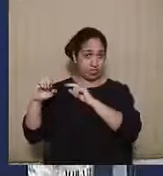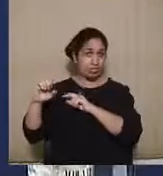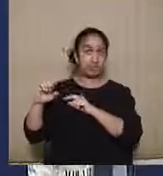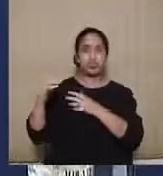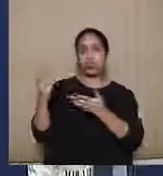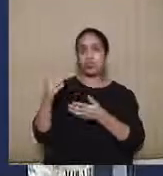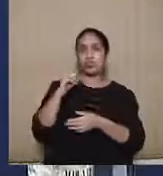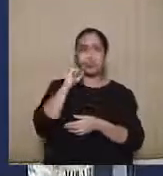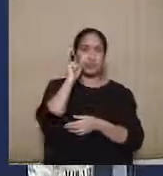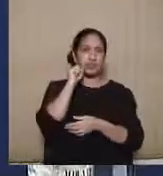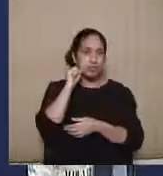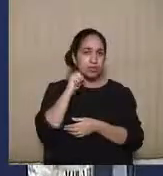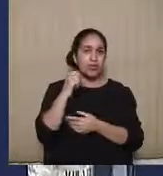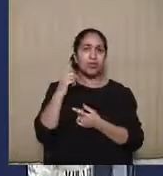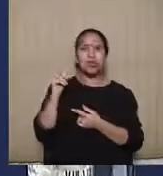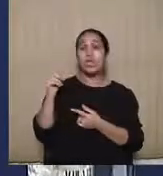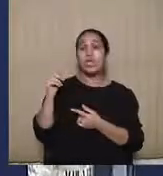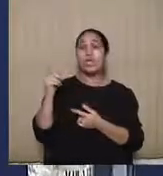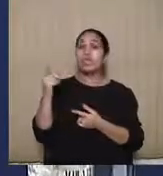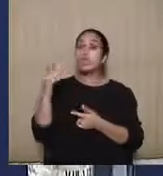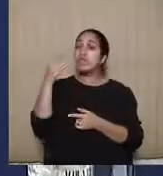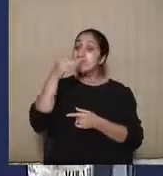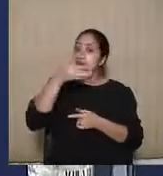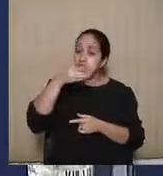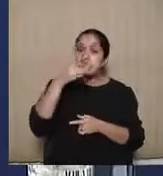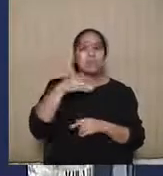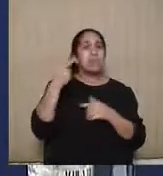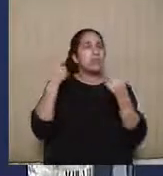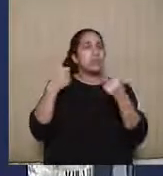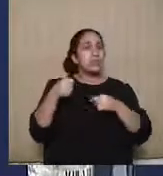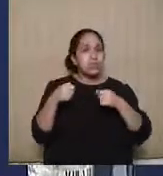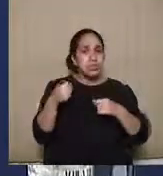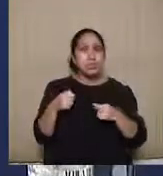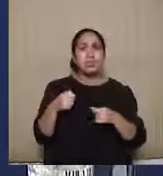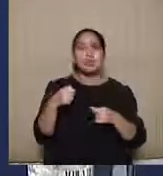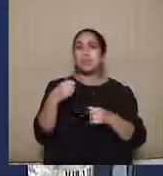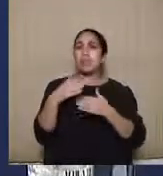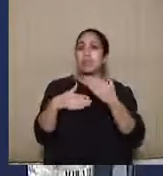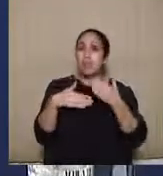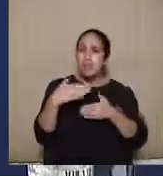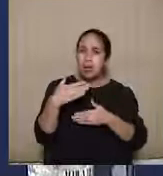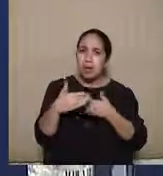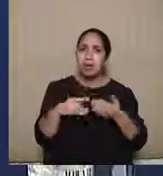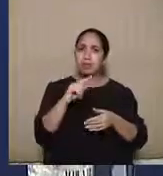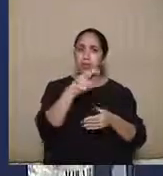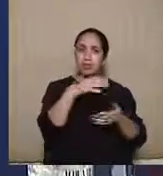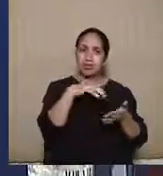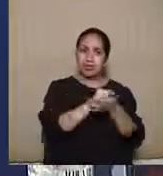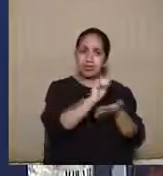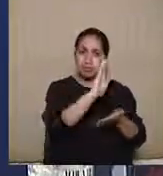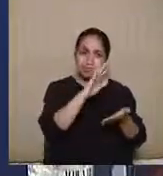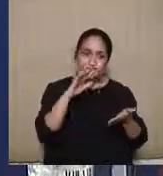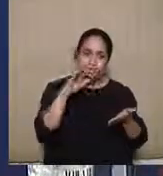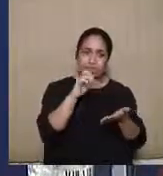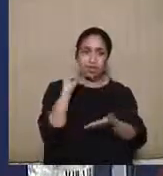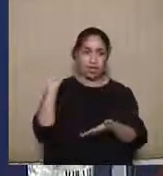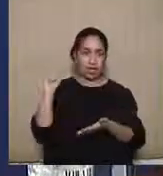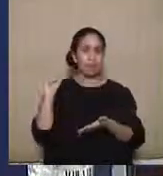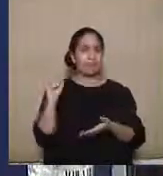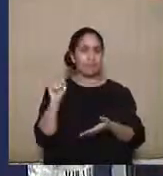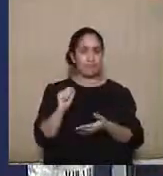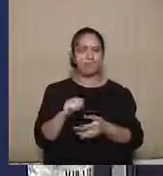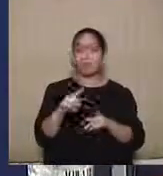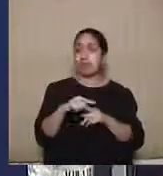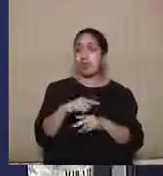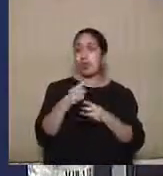senadores devem necessariamente participar para que possa chegar à situação de cassação da chapa. E temos